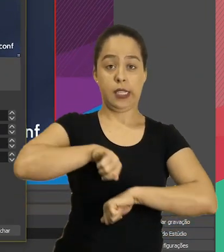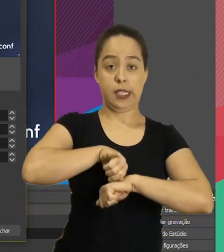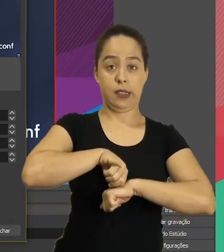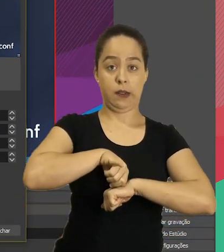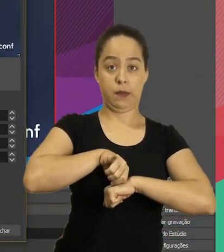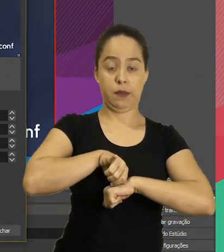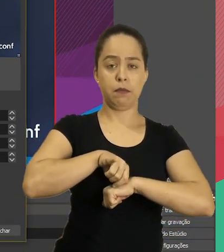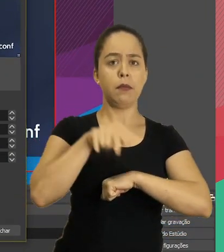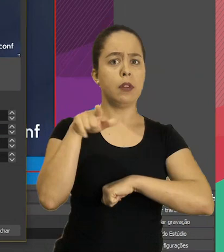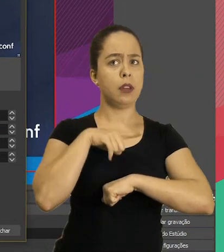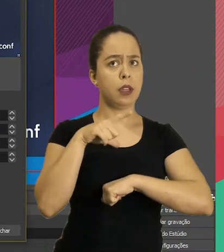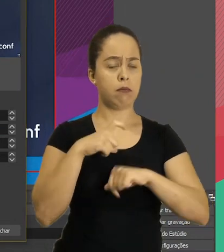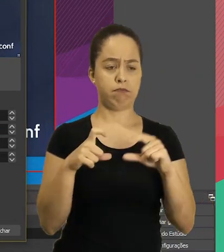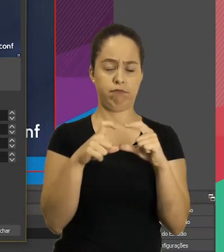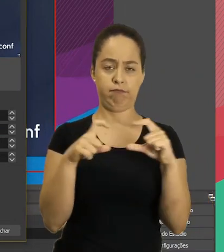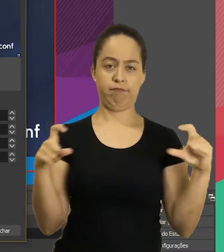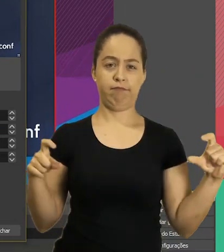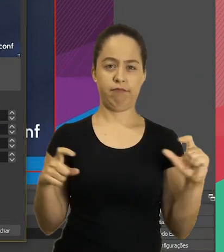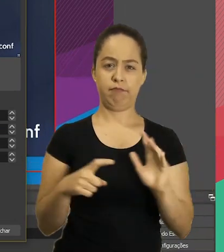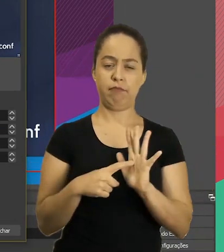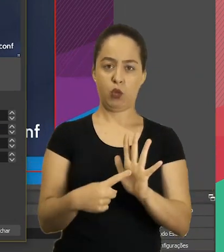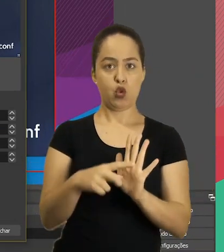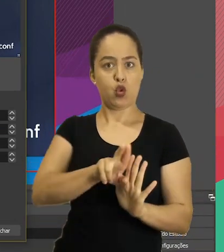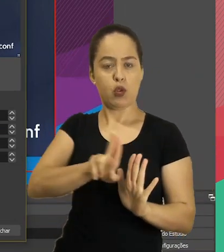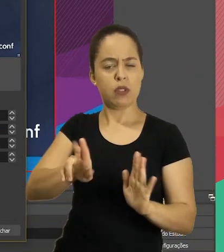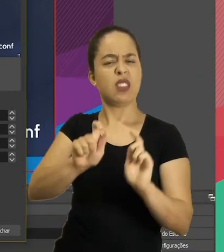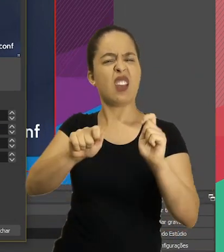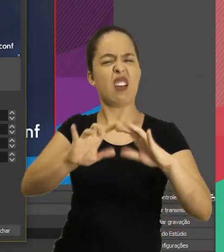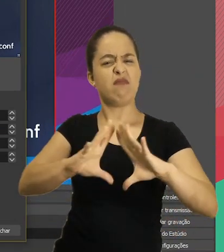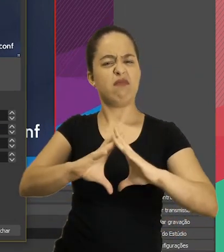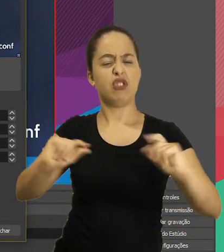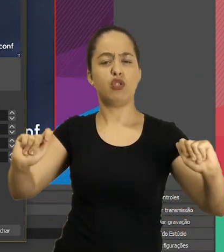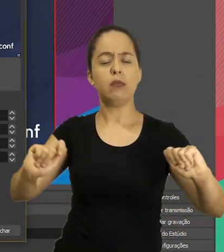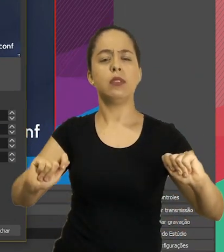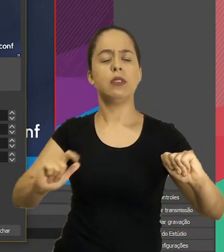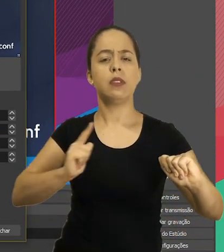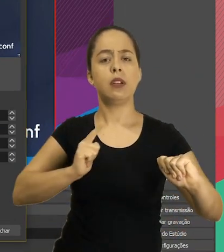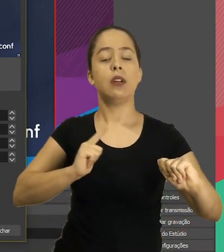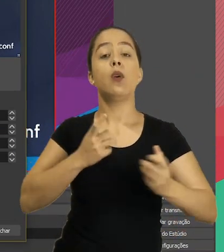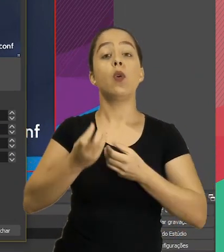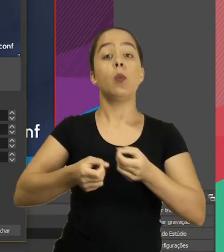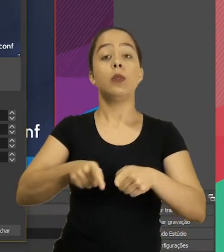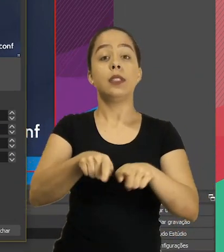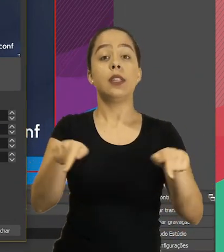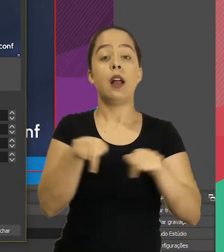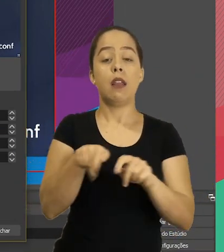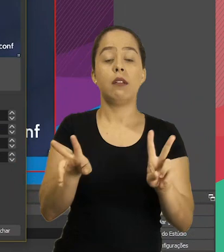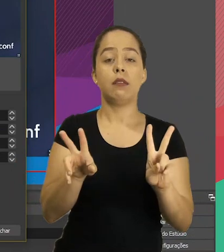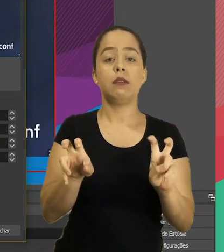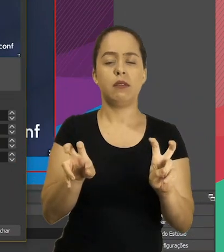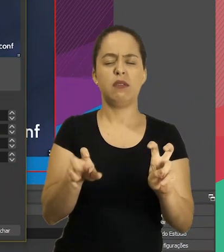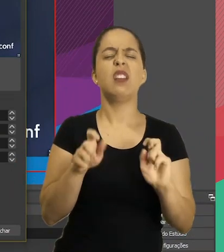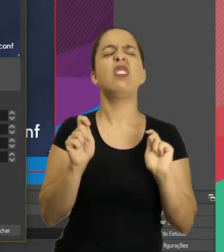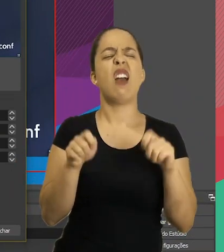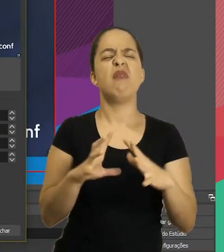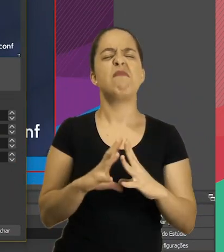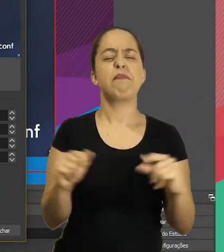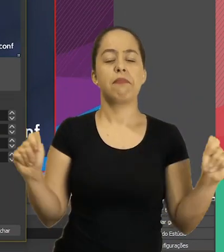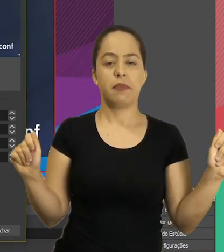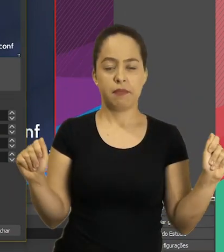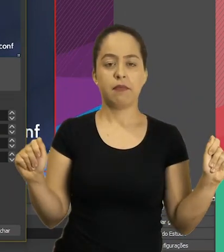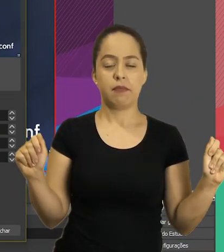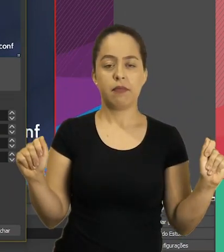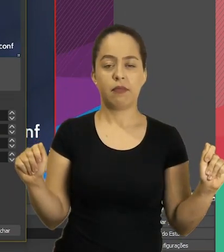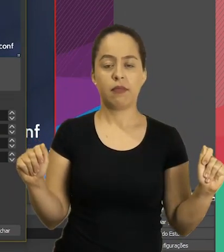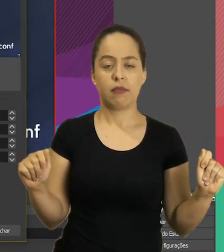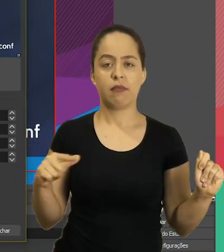Agora a parte de cima. Essa parte aqui pode até sumir. Essa parte que aparece o nome aqui. Da sala.